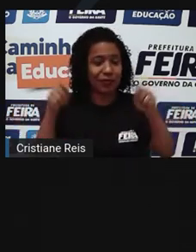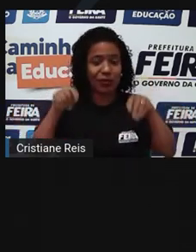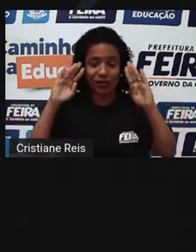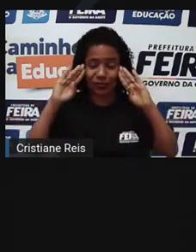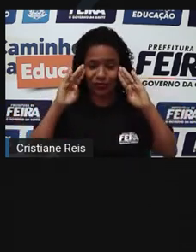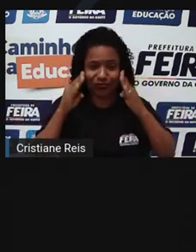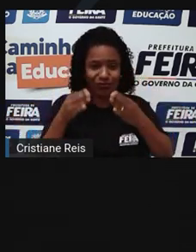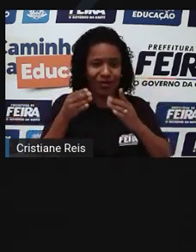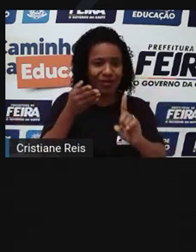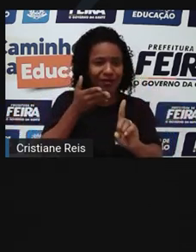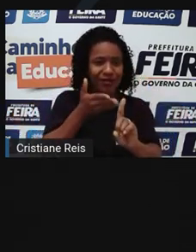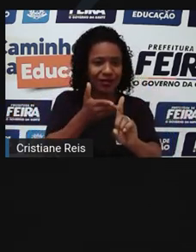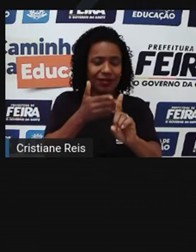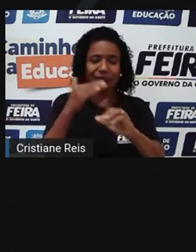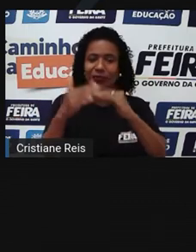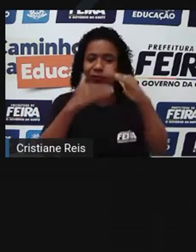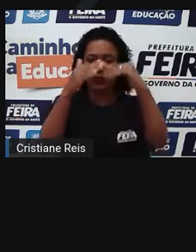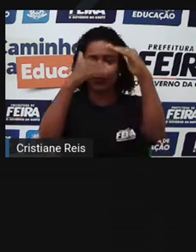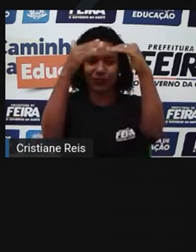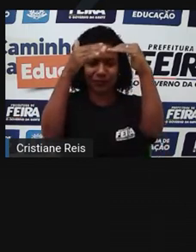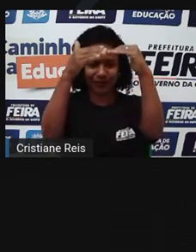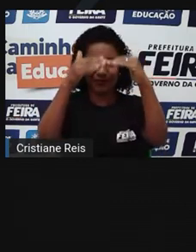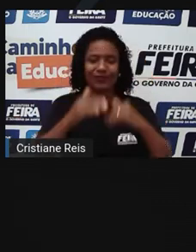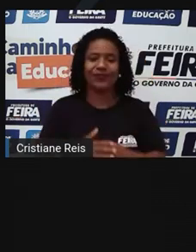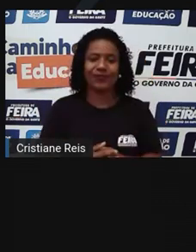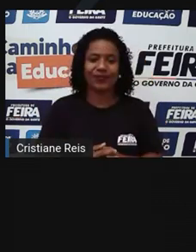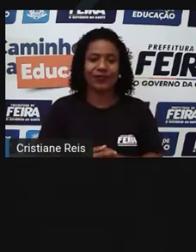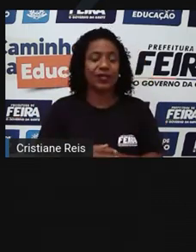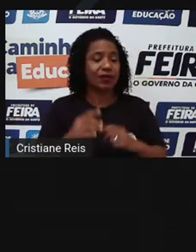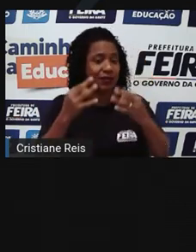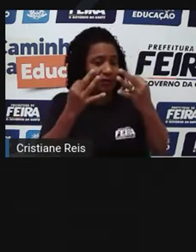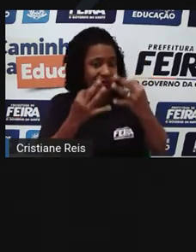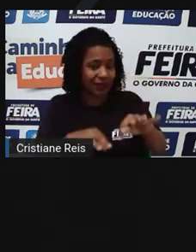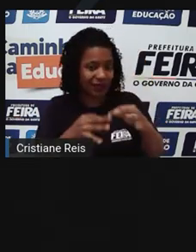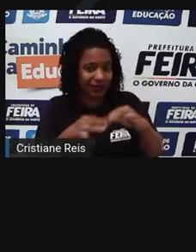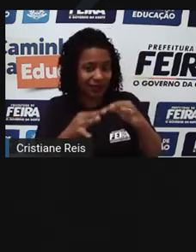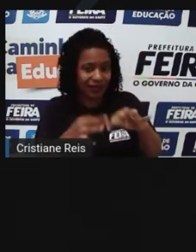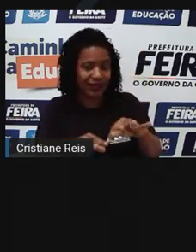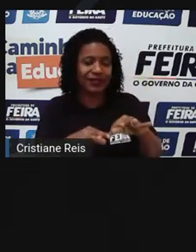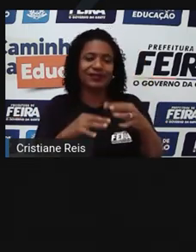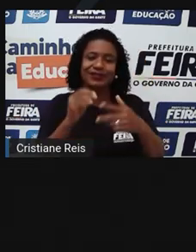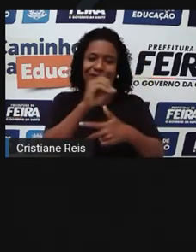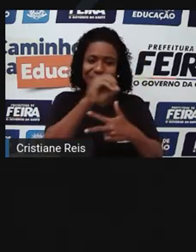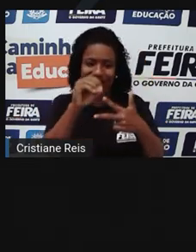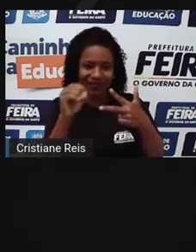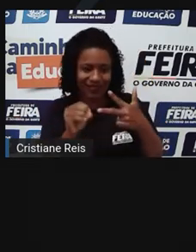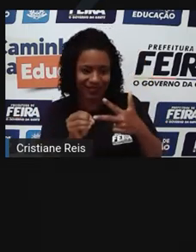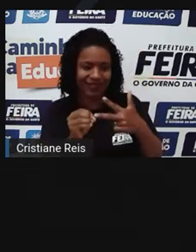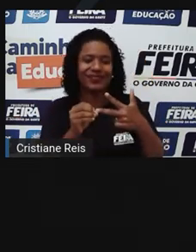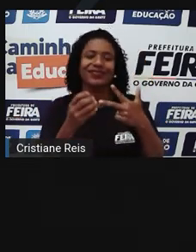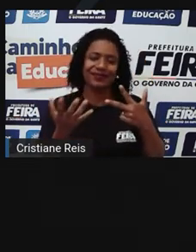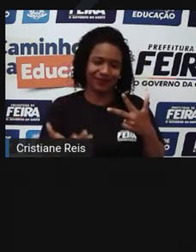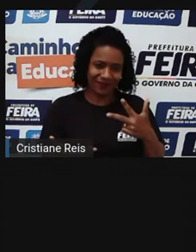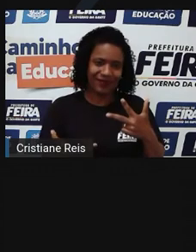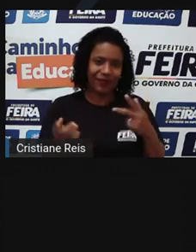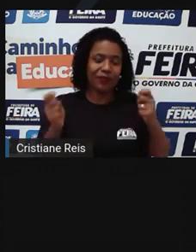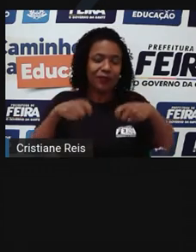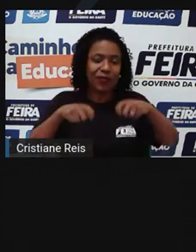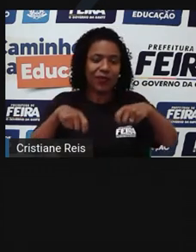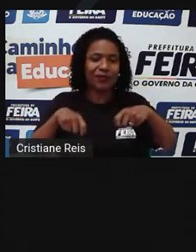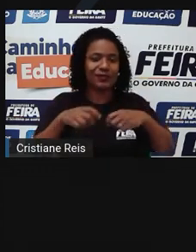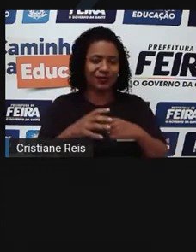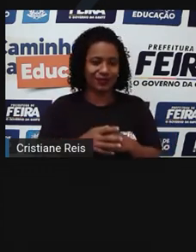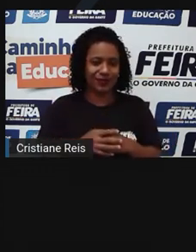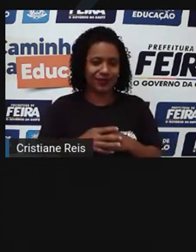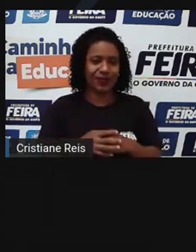estudante desse nível de ensino. Testes de aptidão como o Enem são aplicados nessa modalidade.